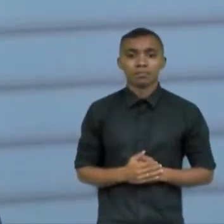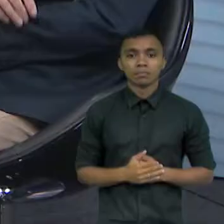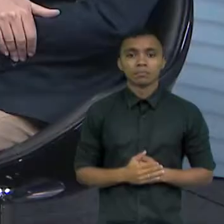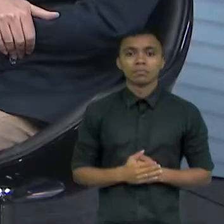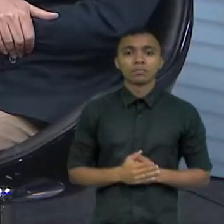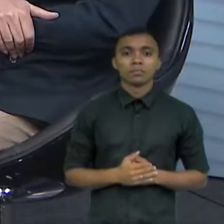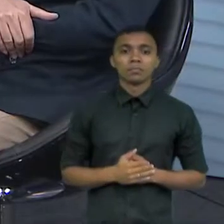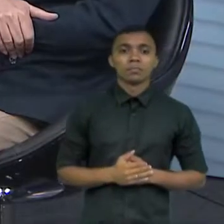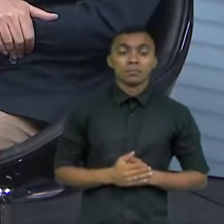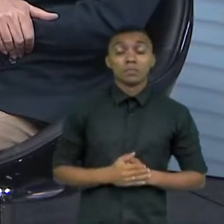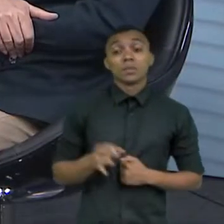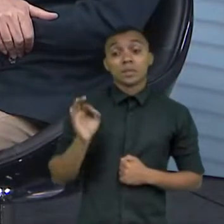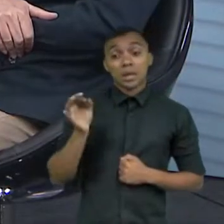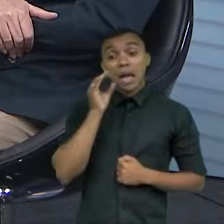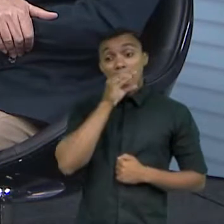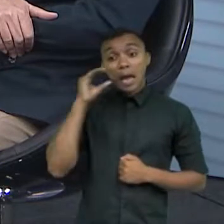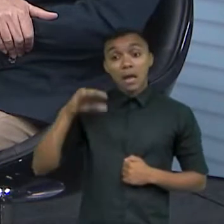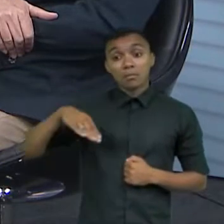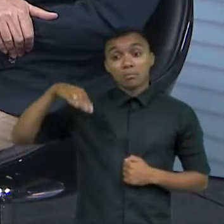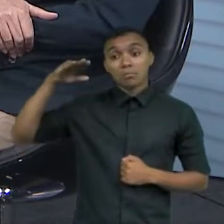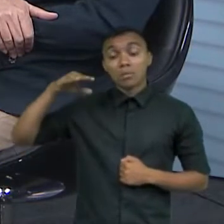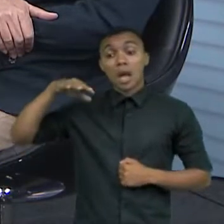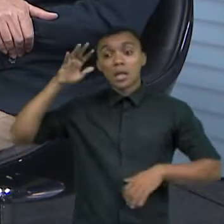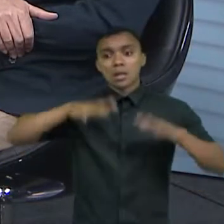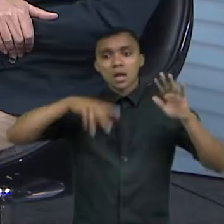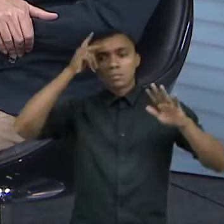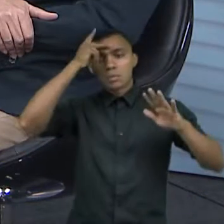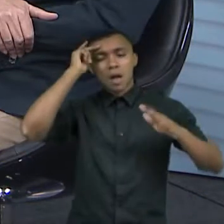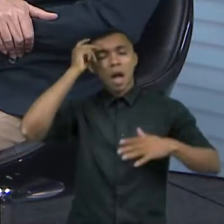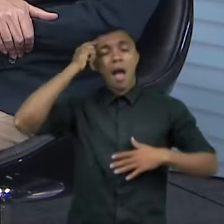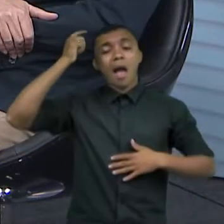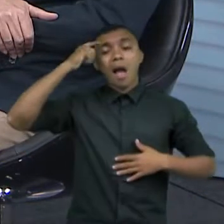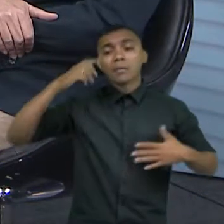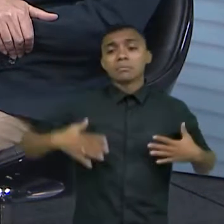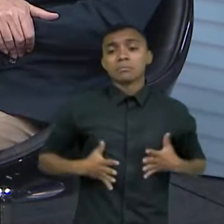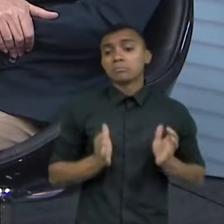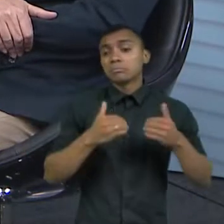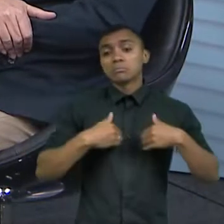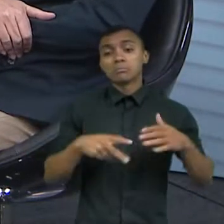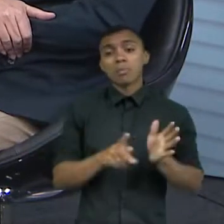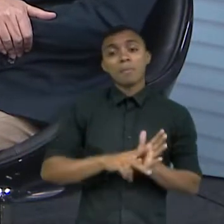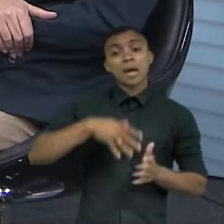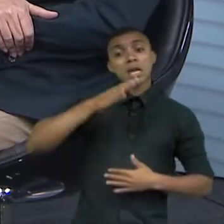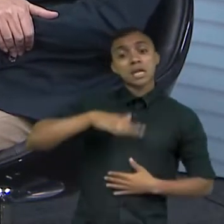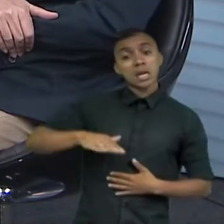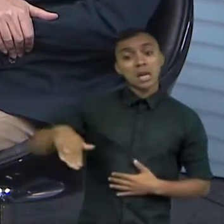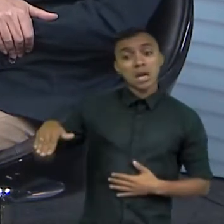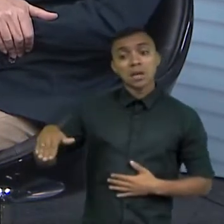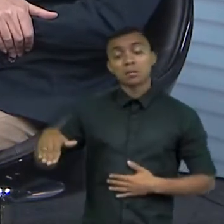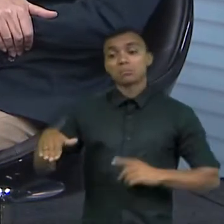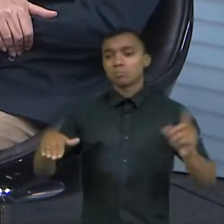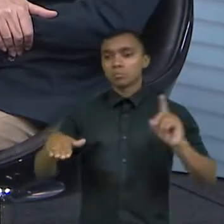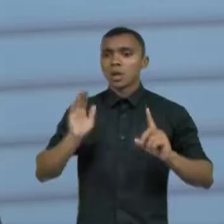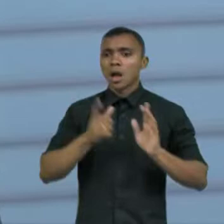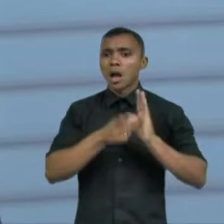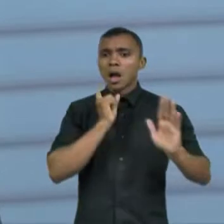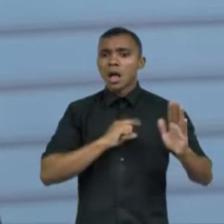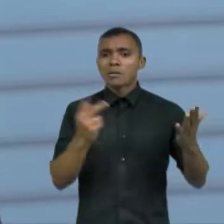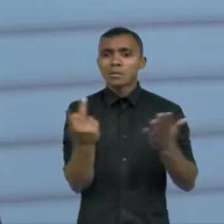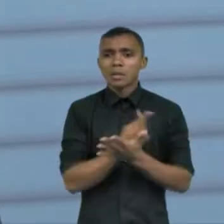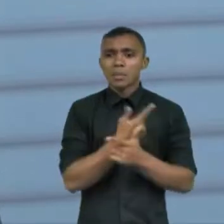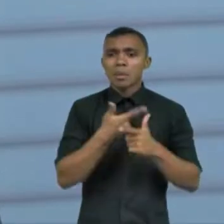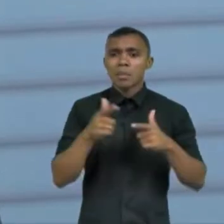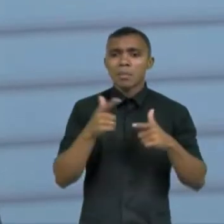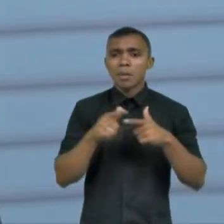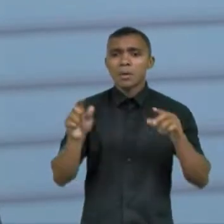adulta isso muitas vezes as pessoas se enganam achando que o autista é só criança tanto é que a gente tem tido problemas com as